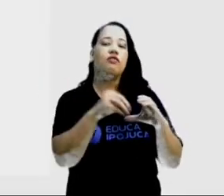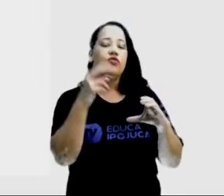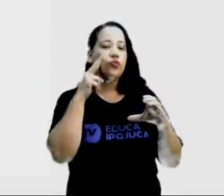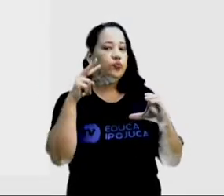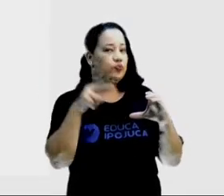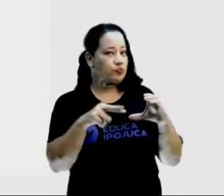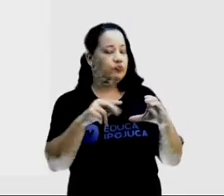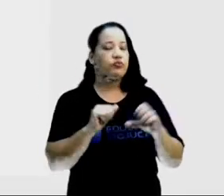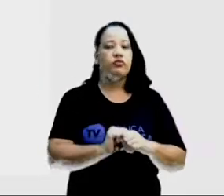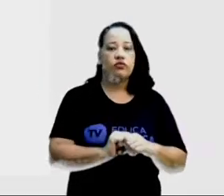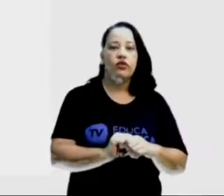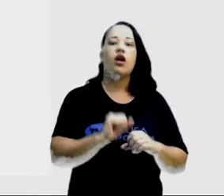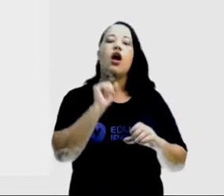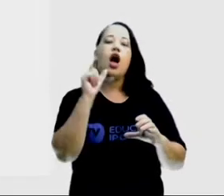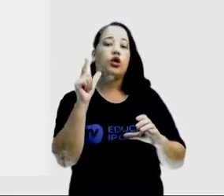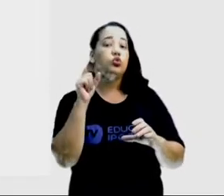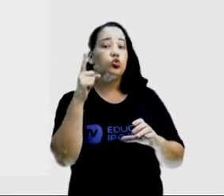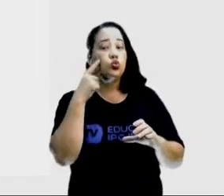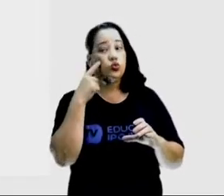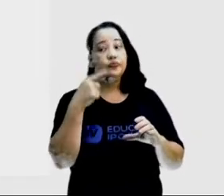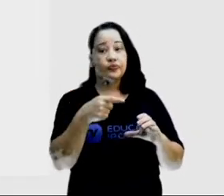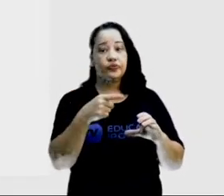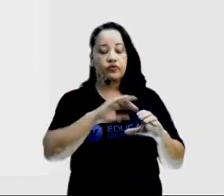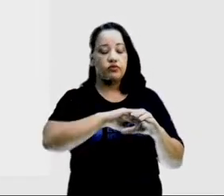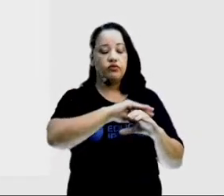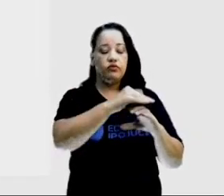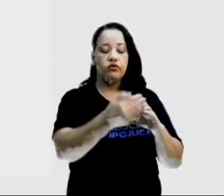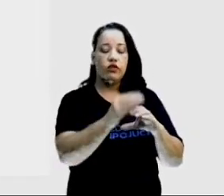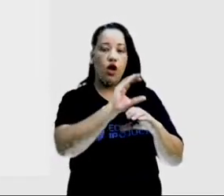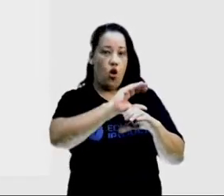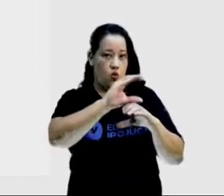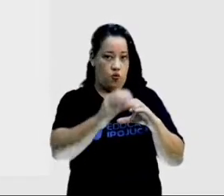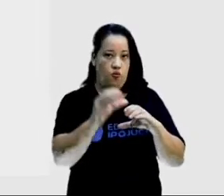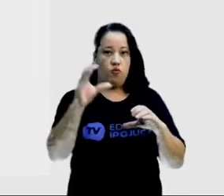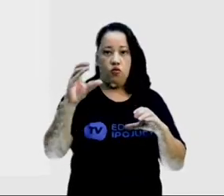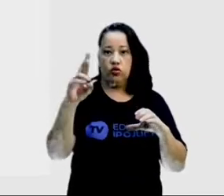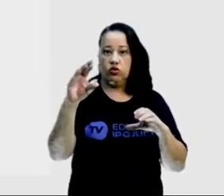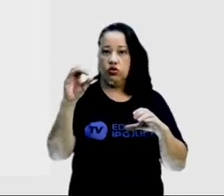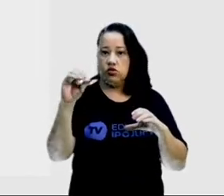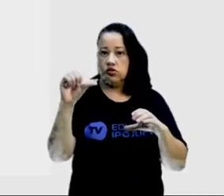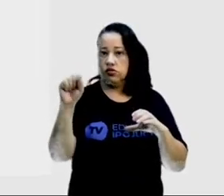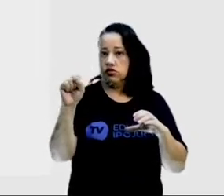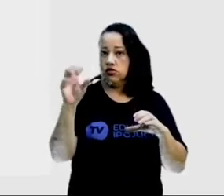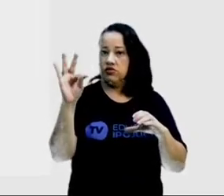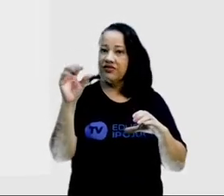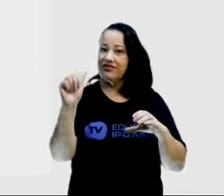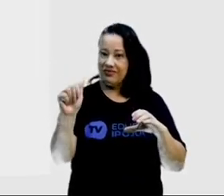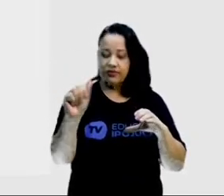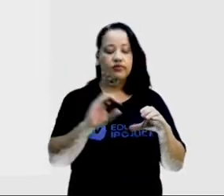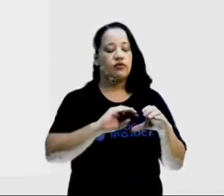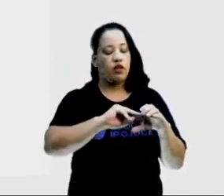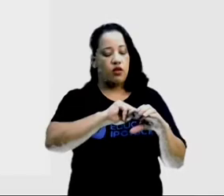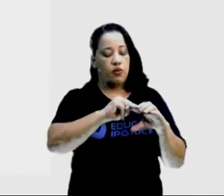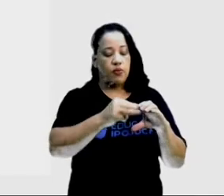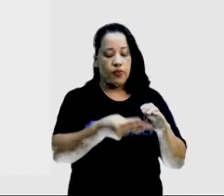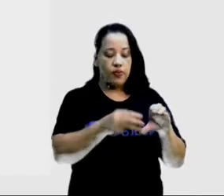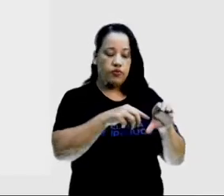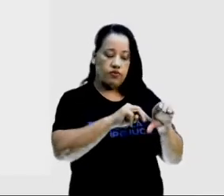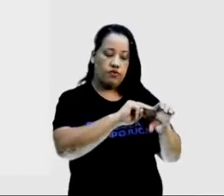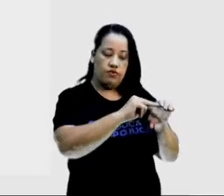A gente tem aí a parte azul, onde está a crosta terrestre. Aqui na imagem, a gente tem o manto,